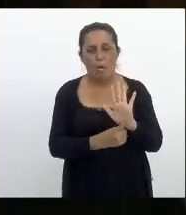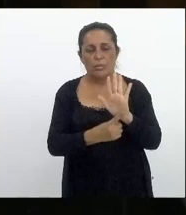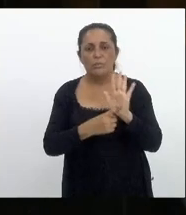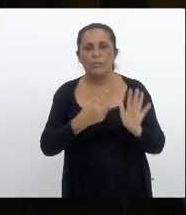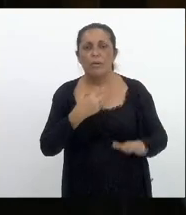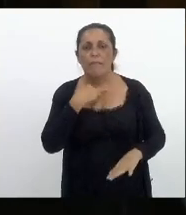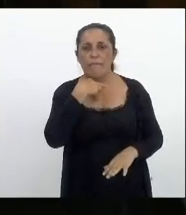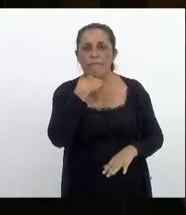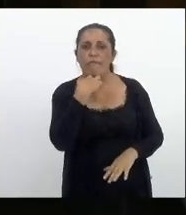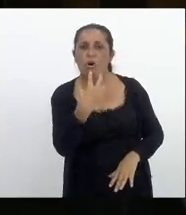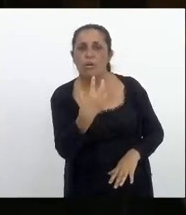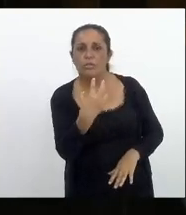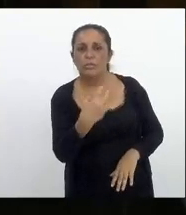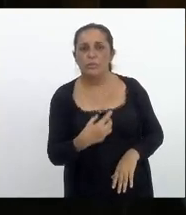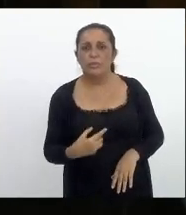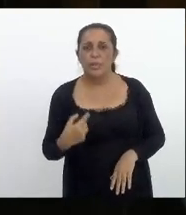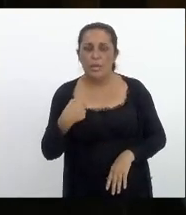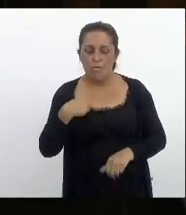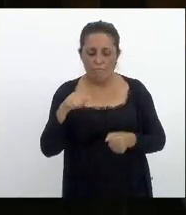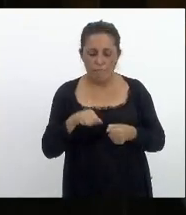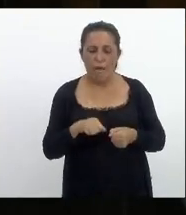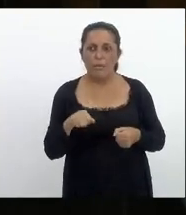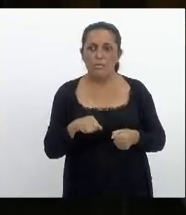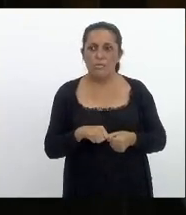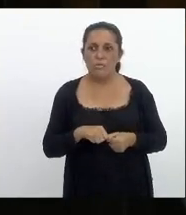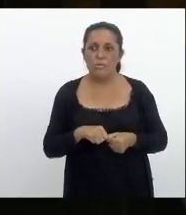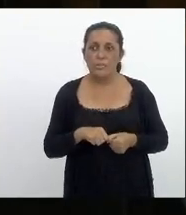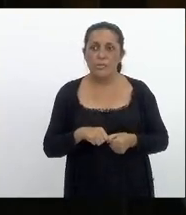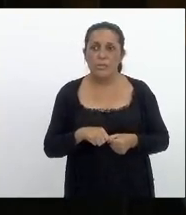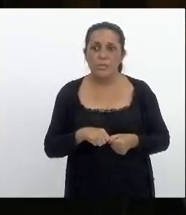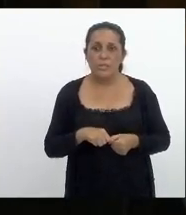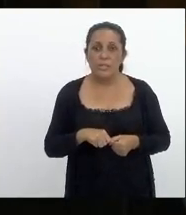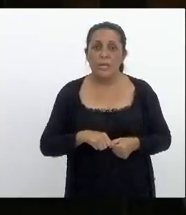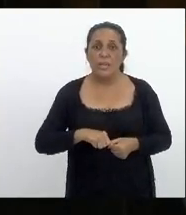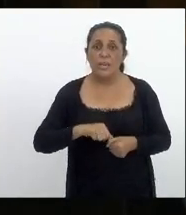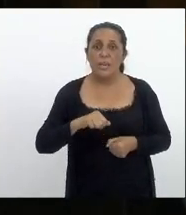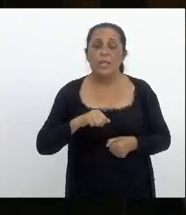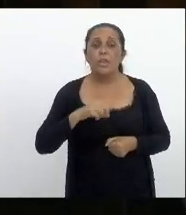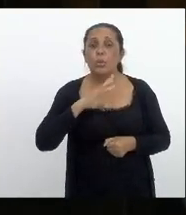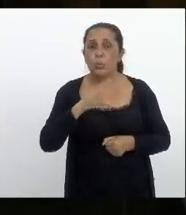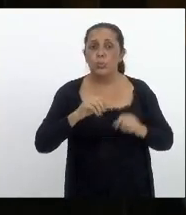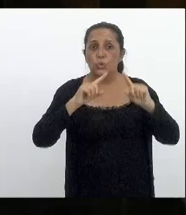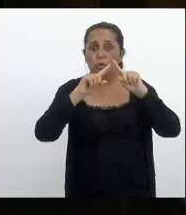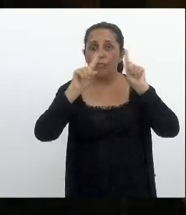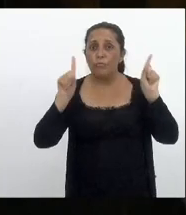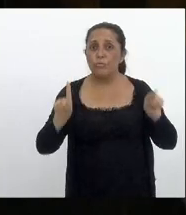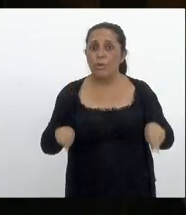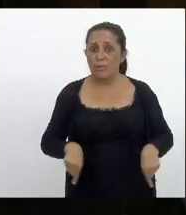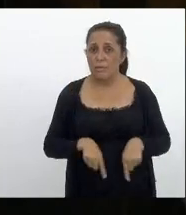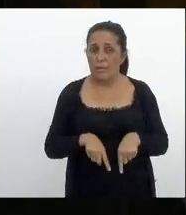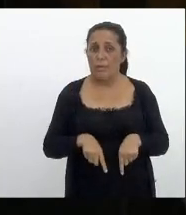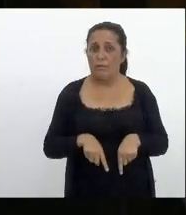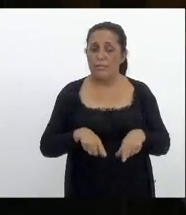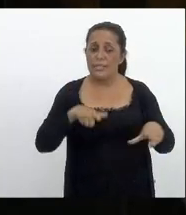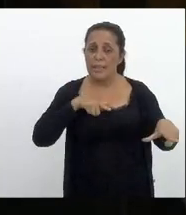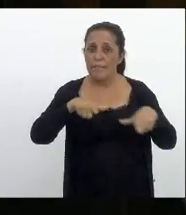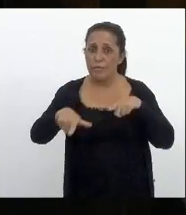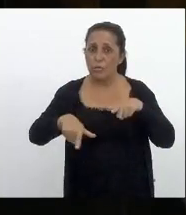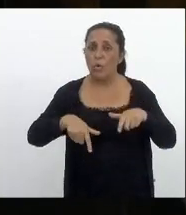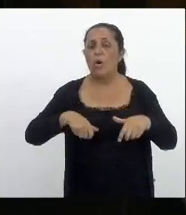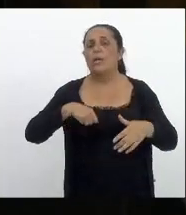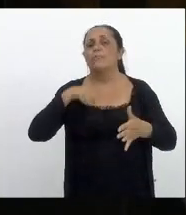porque eu faço isso então eles melhor do que ninguém estão ali